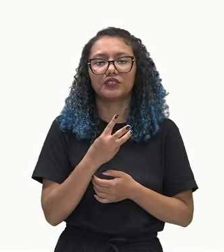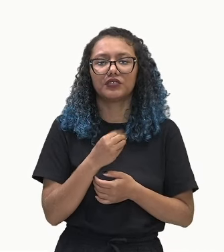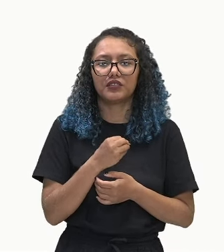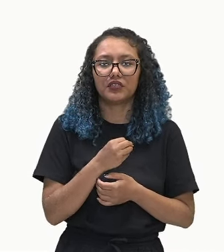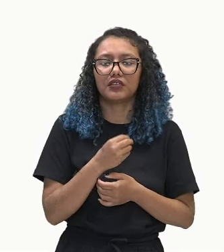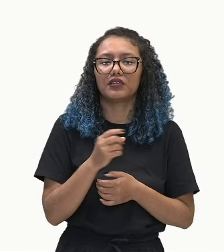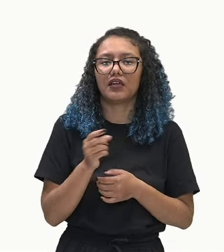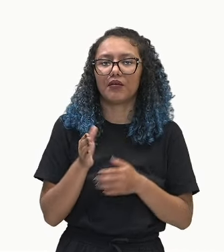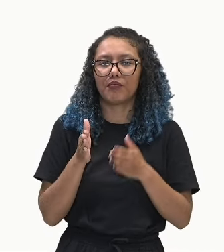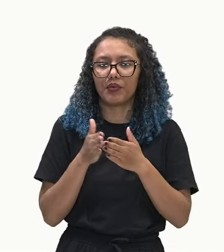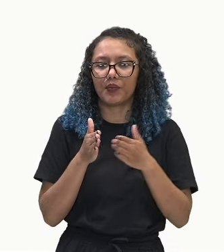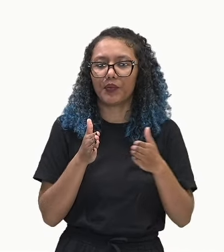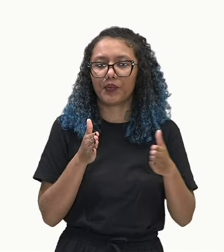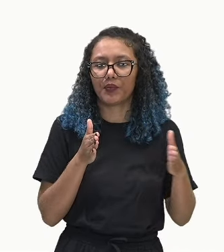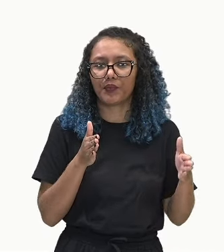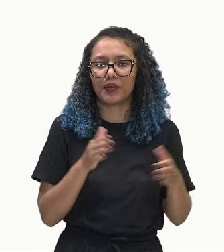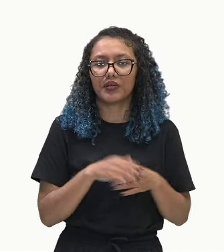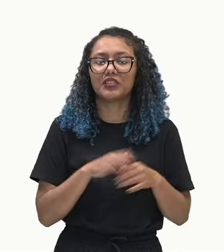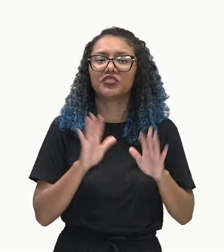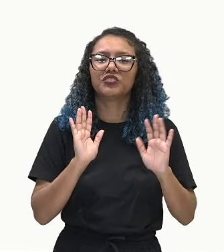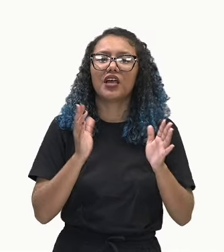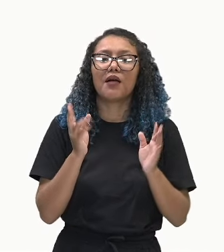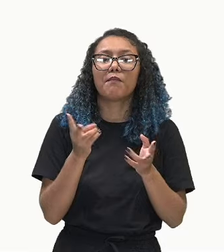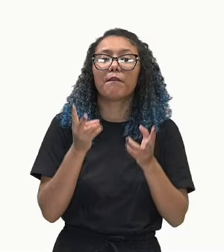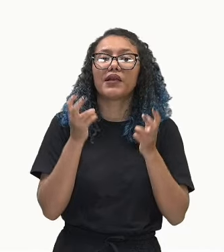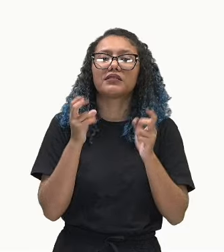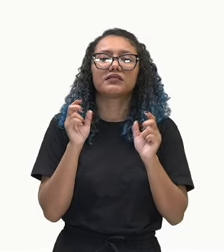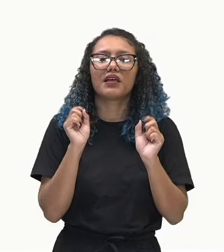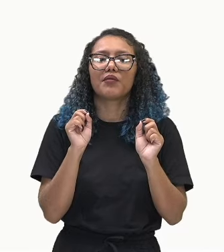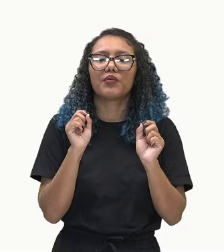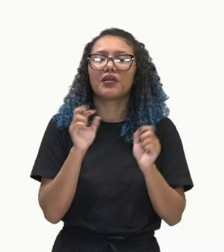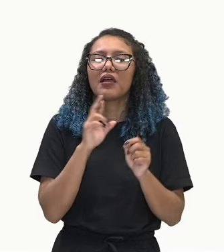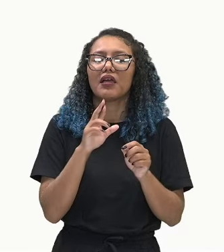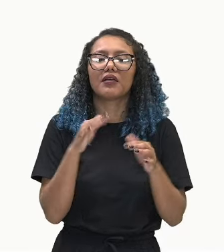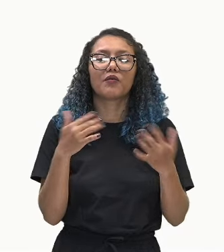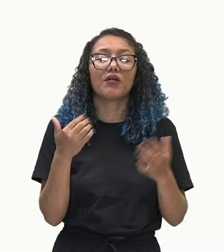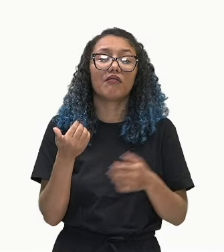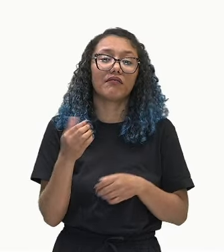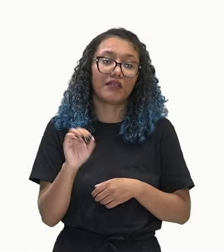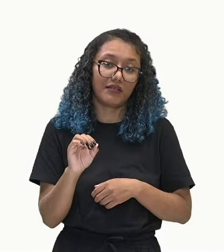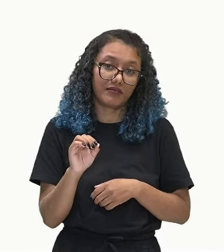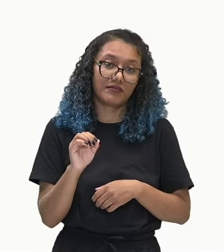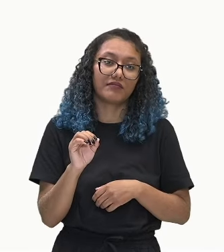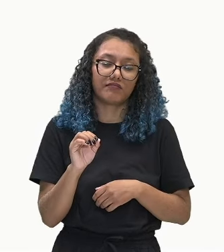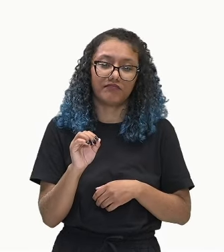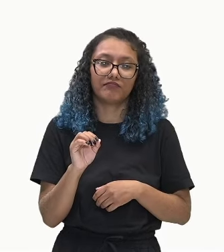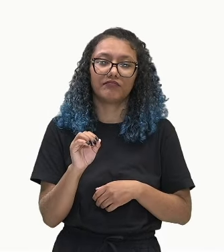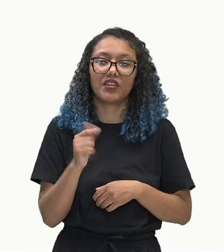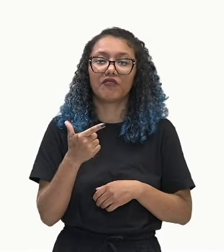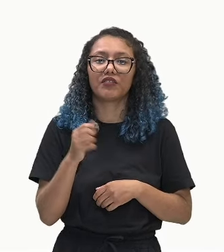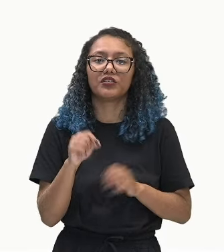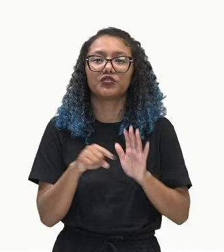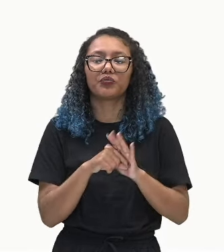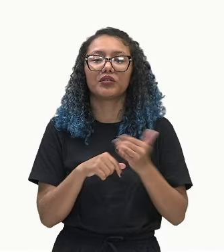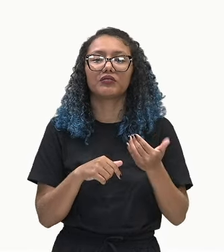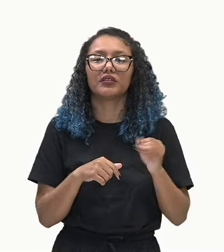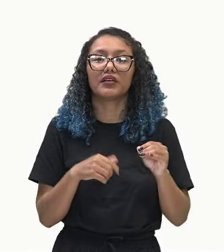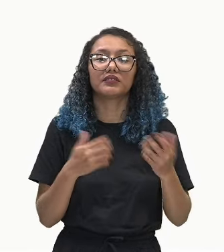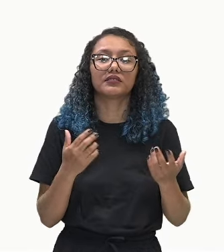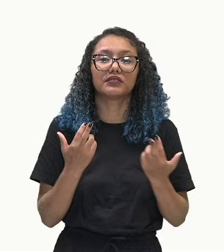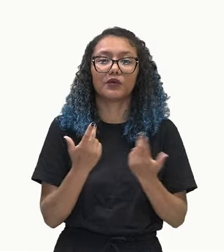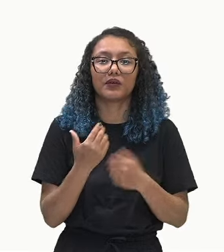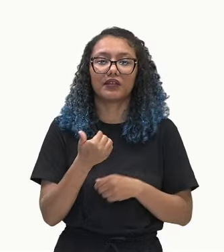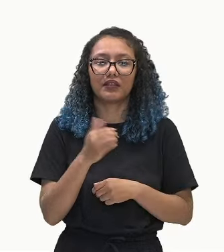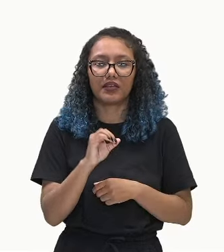E, de cara, a gente já identifica que essa razão é quanto? É 10, né? 20 menos 10, 10.